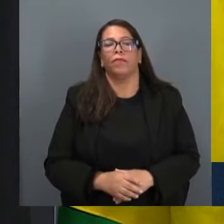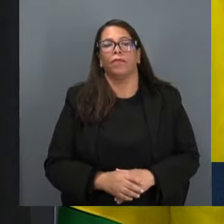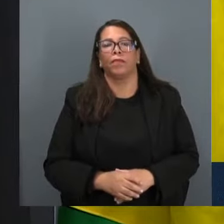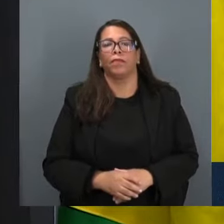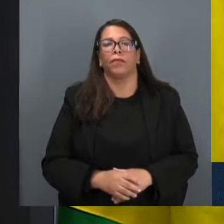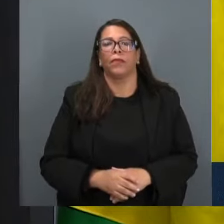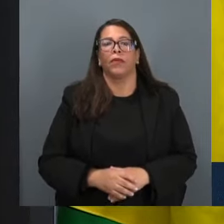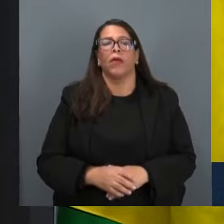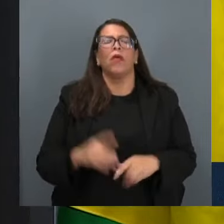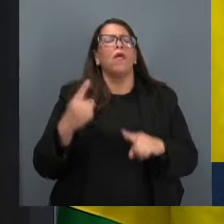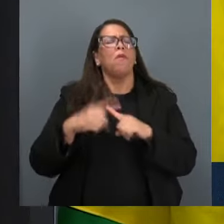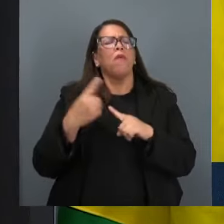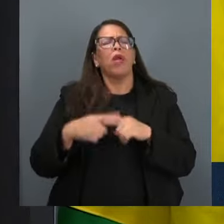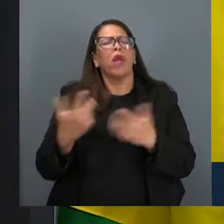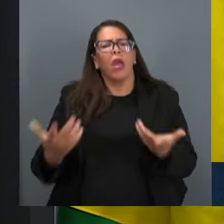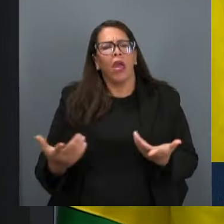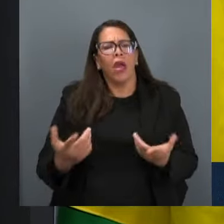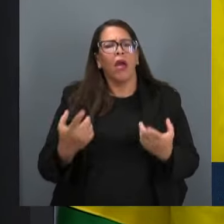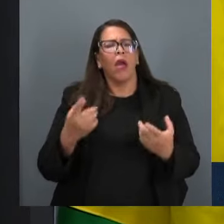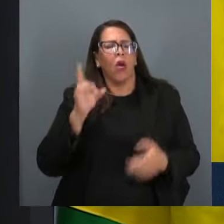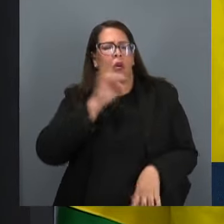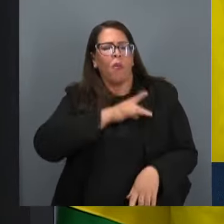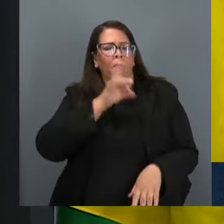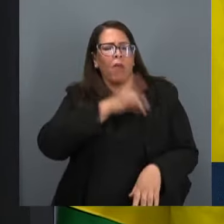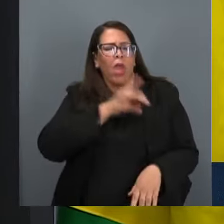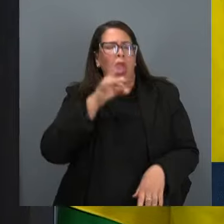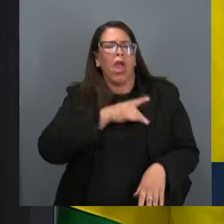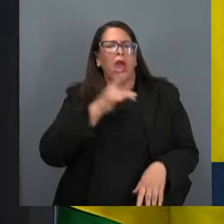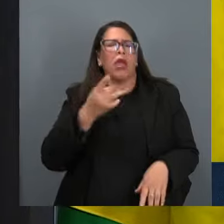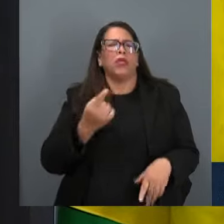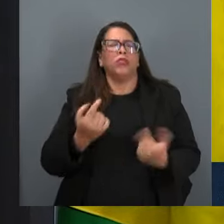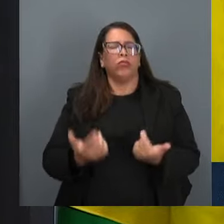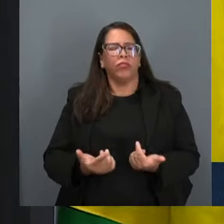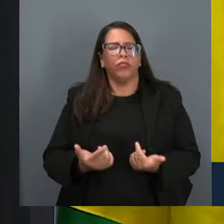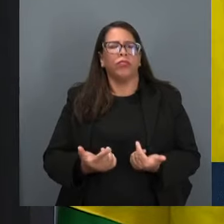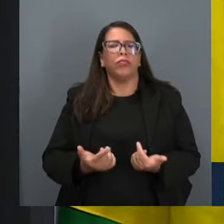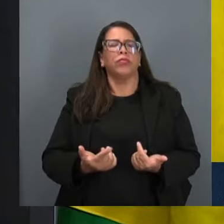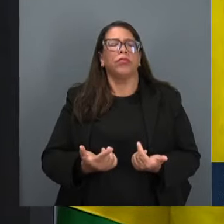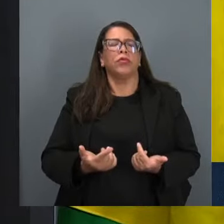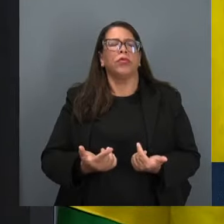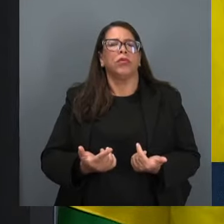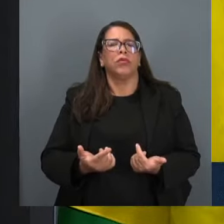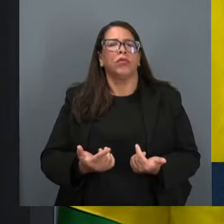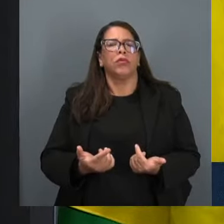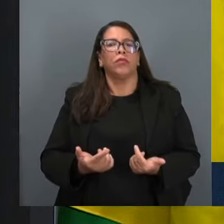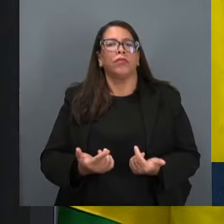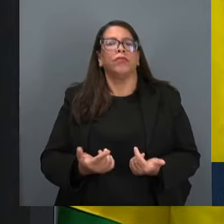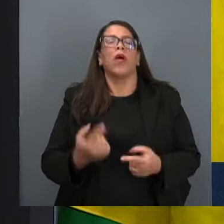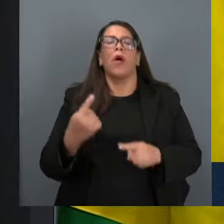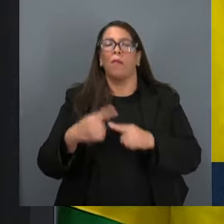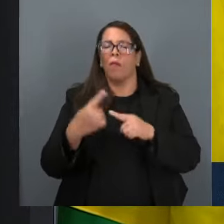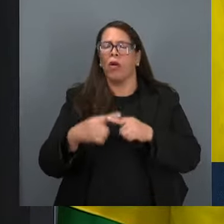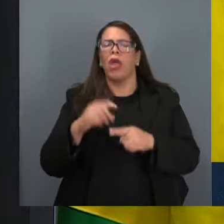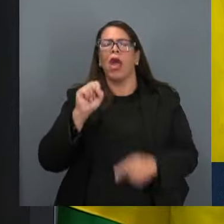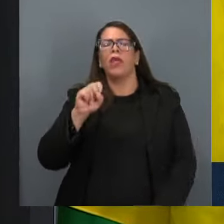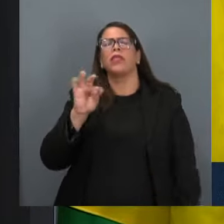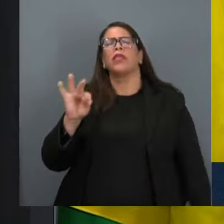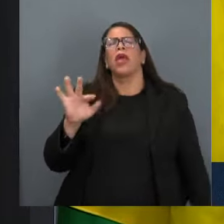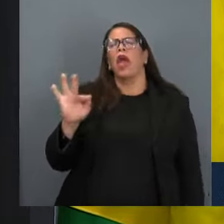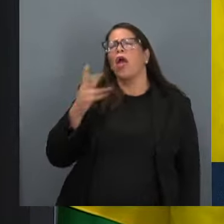Por quê? Por medo de retaliação. Mas olha só o que é que diz o STF.